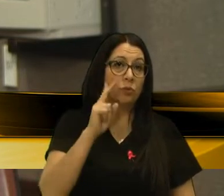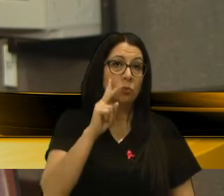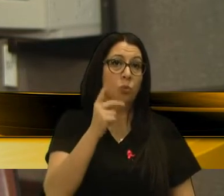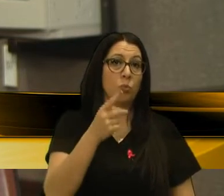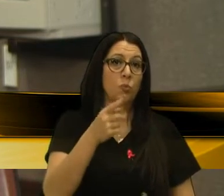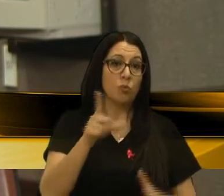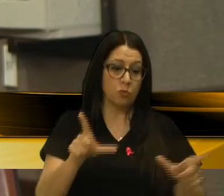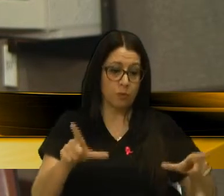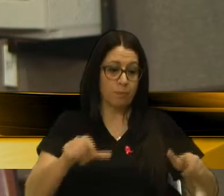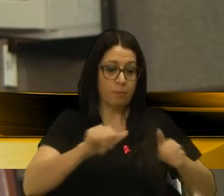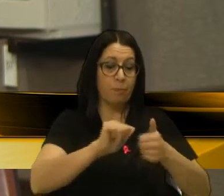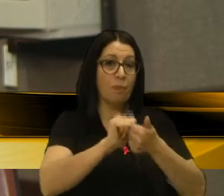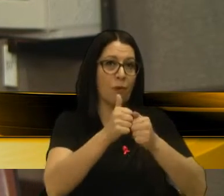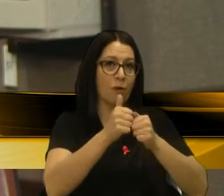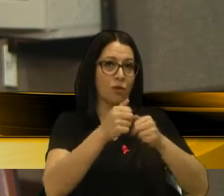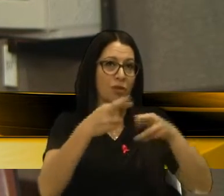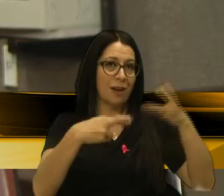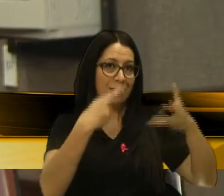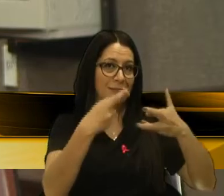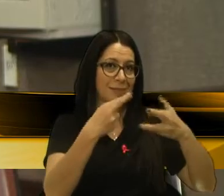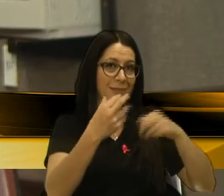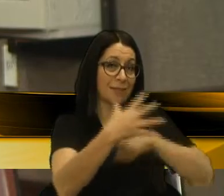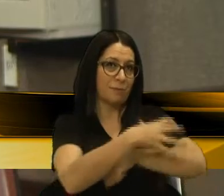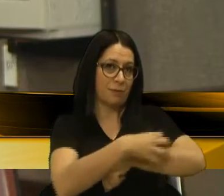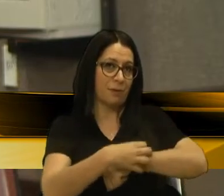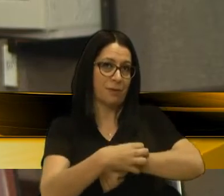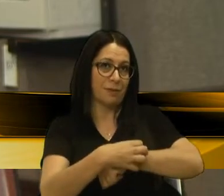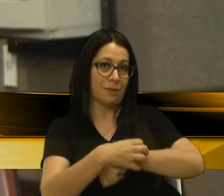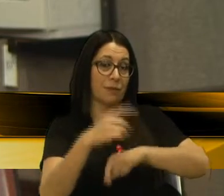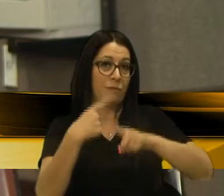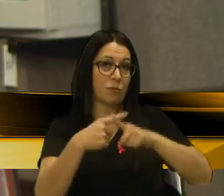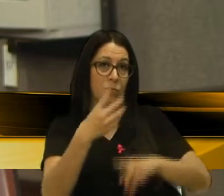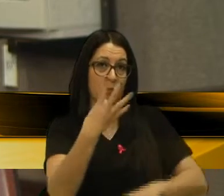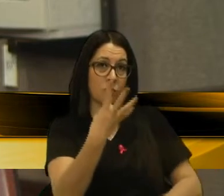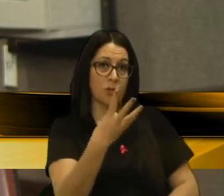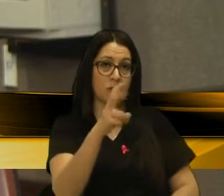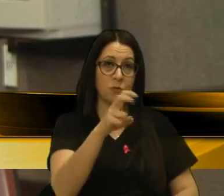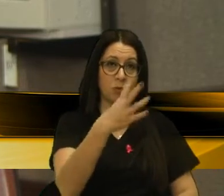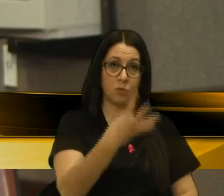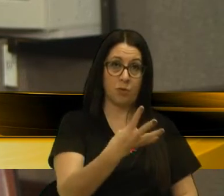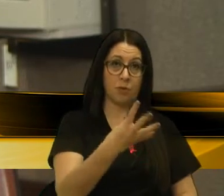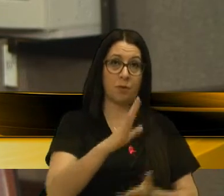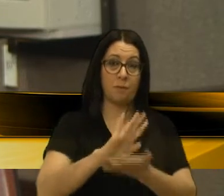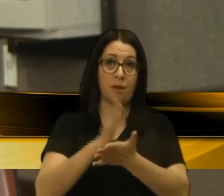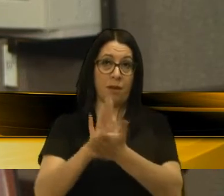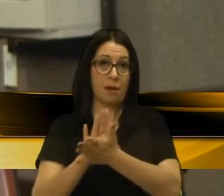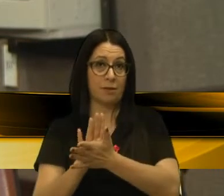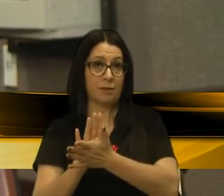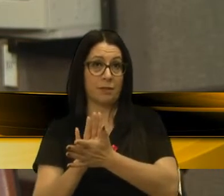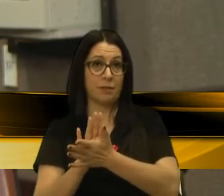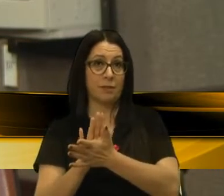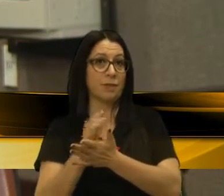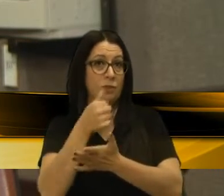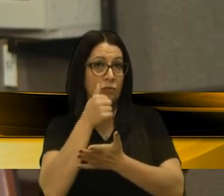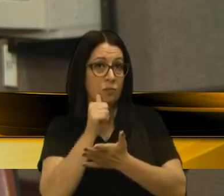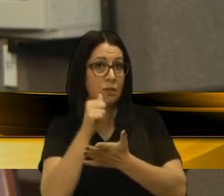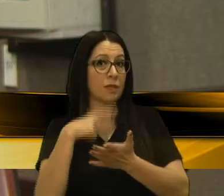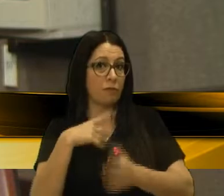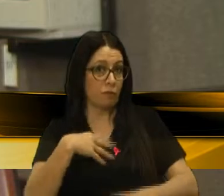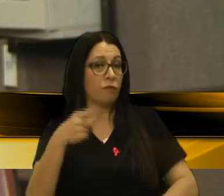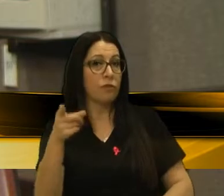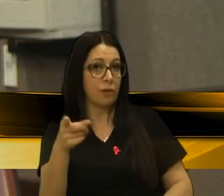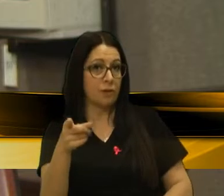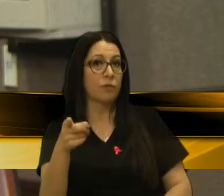quadras de esporte e lazer nos nossos bairros, nas nossas periferias. Porque 454 assassinatos de vereadora Paula Iores. A senhora que teve um filho,